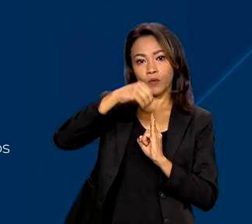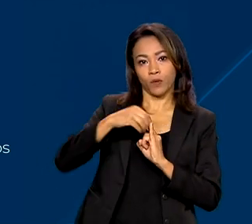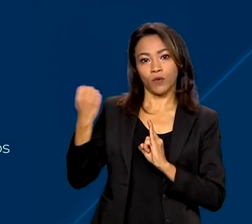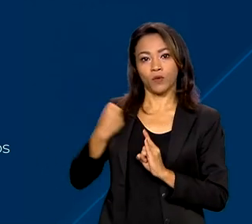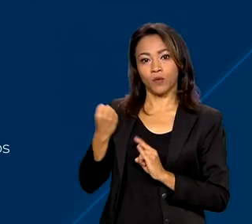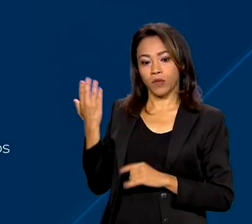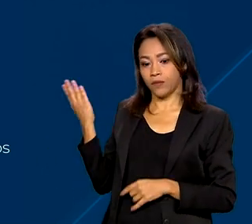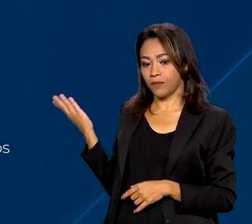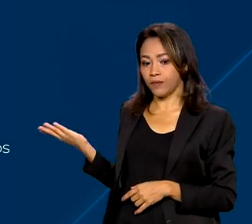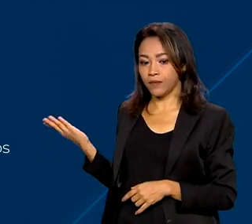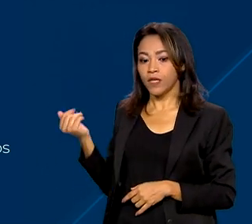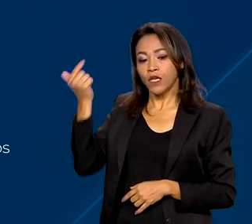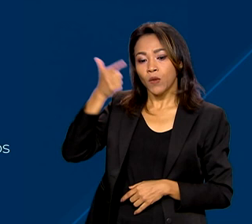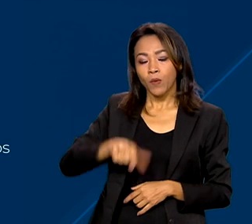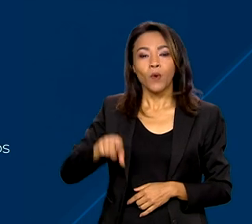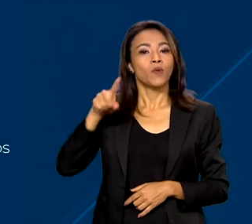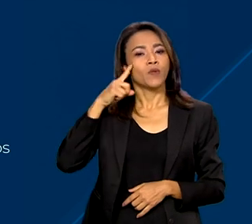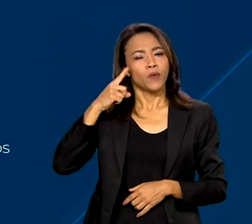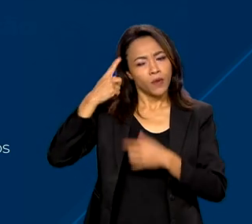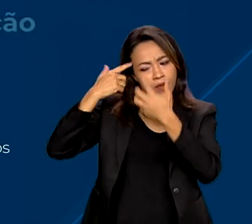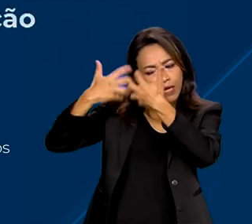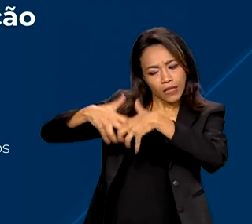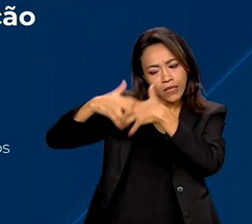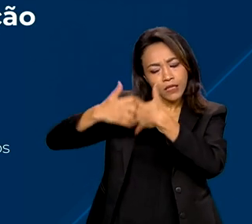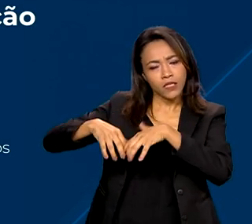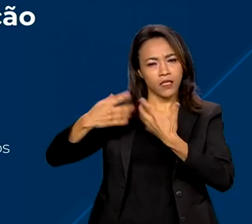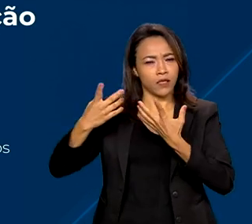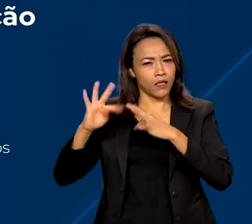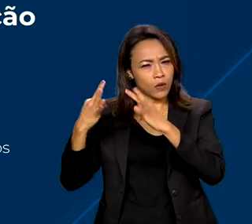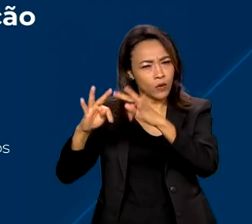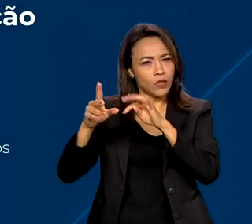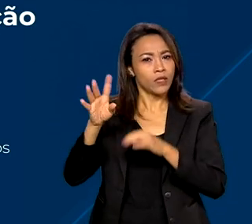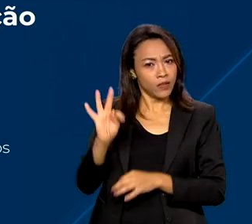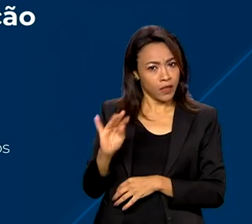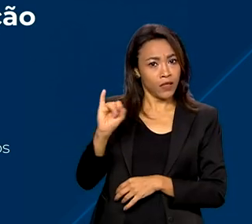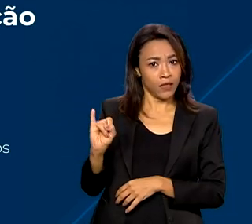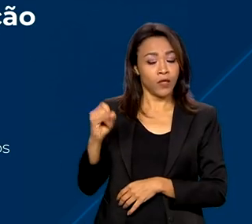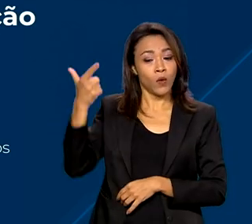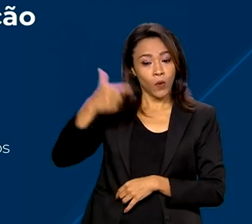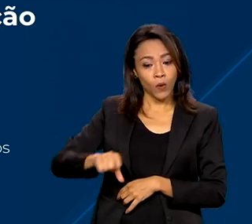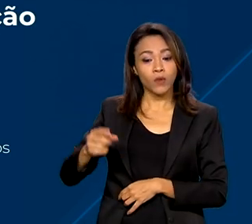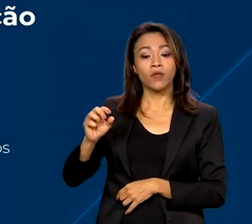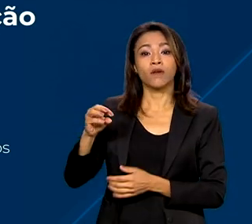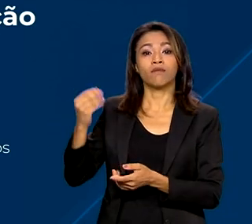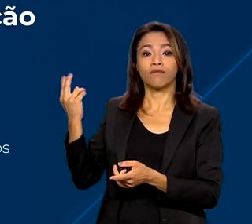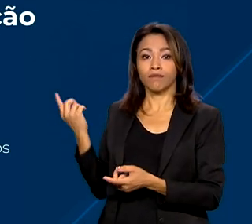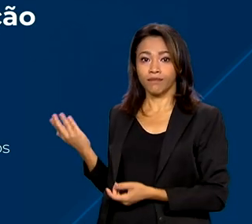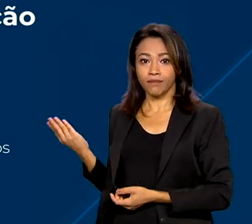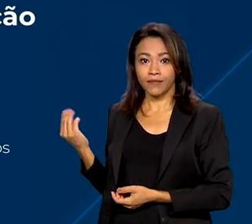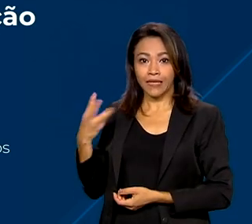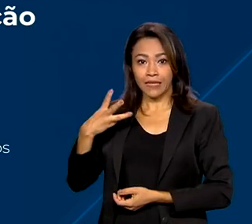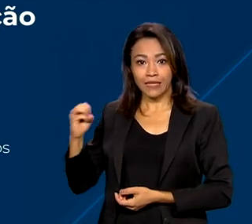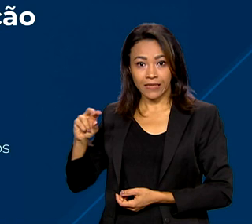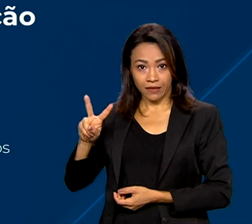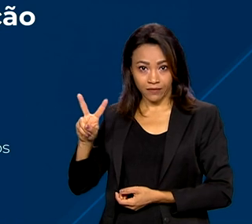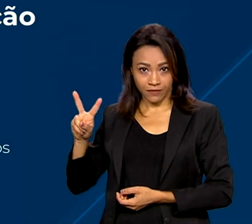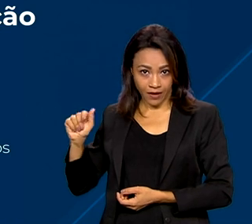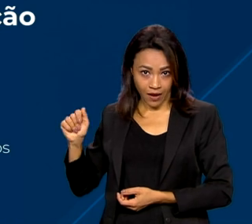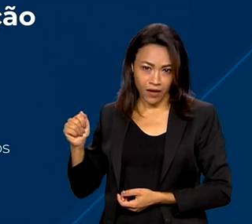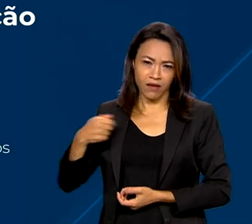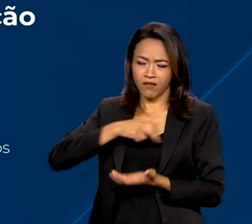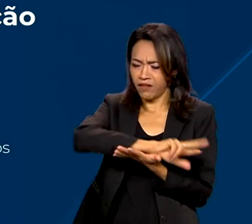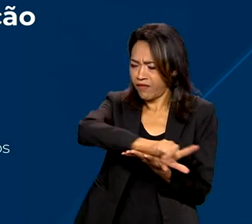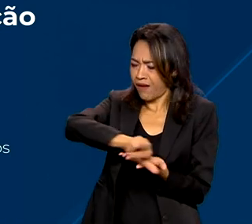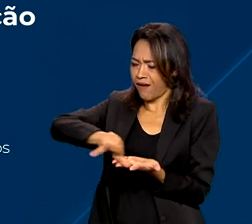e Analista de Infraestrutura e Analista em Tecnologia da Informação, com 300 cada um, podendo trabalhar em